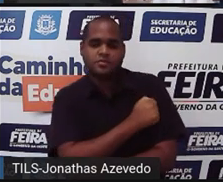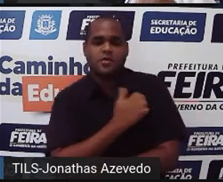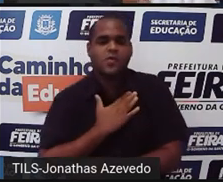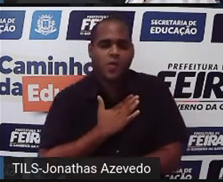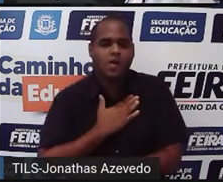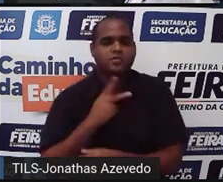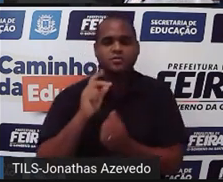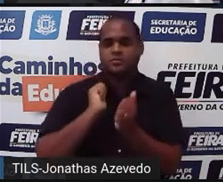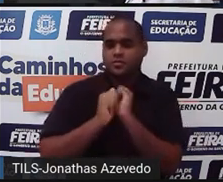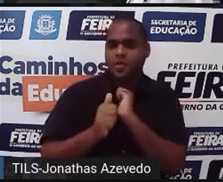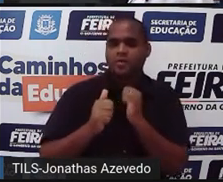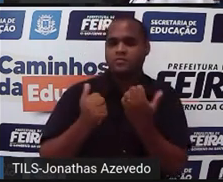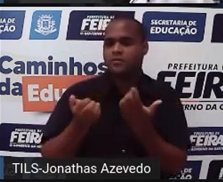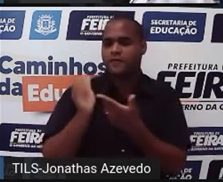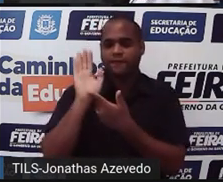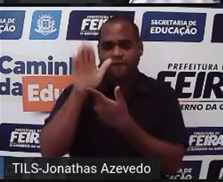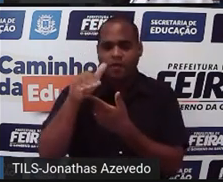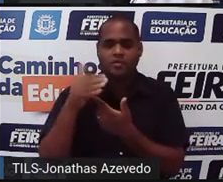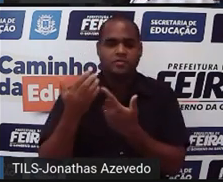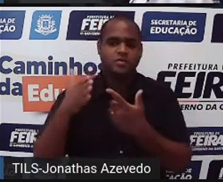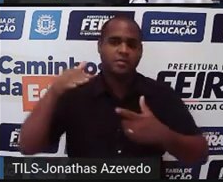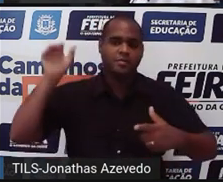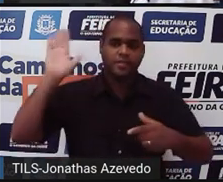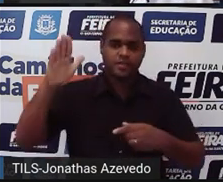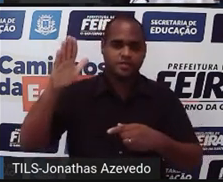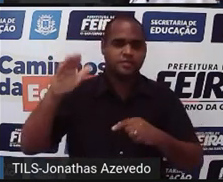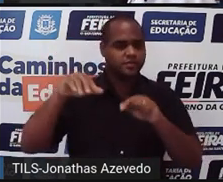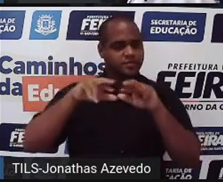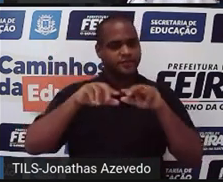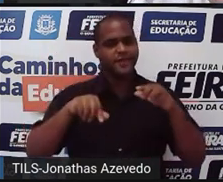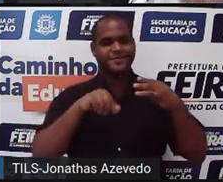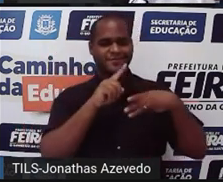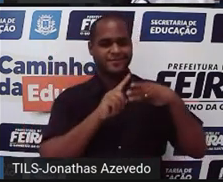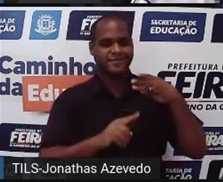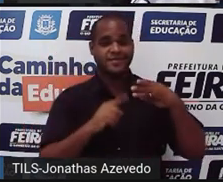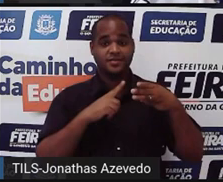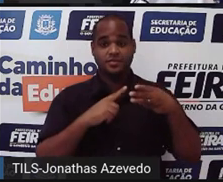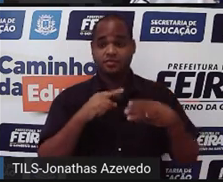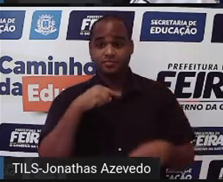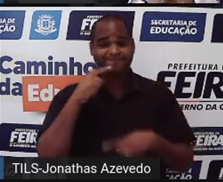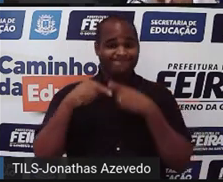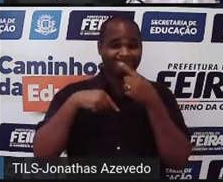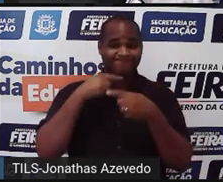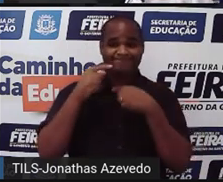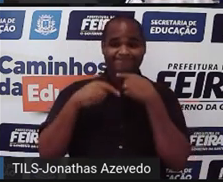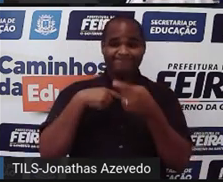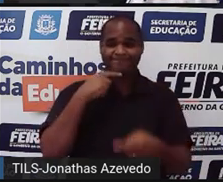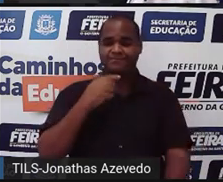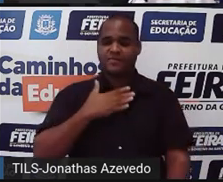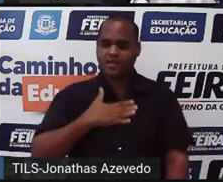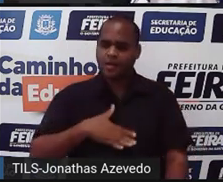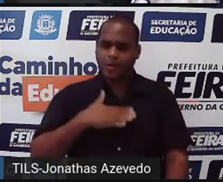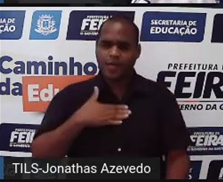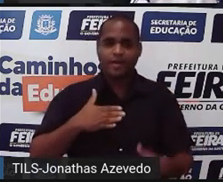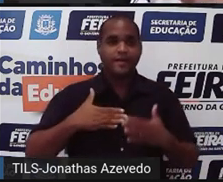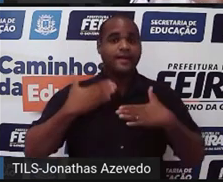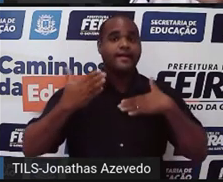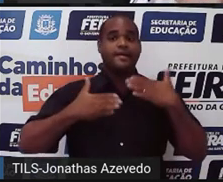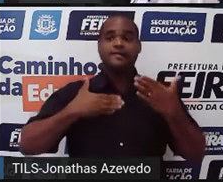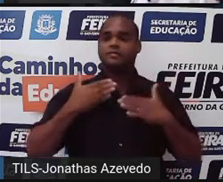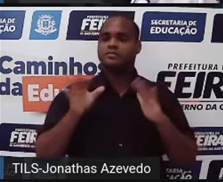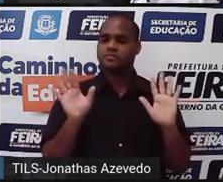de vôlei e de basquete tá bom? ficou alguma duvidazinha calma não desespera